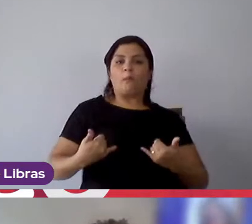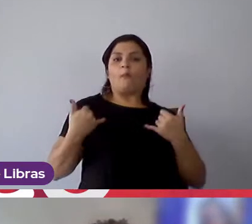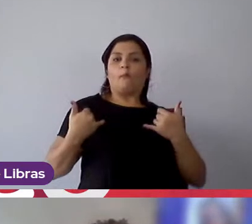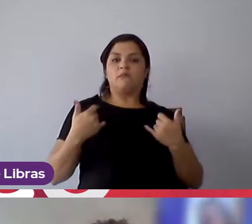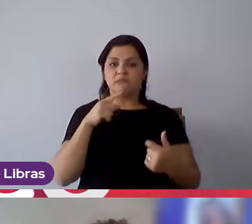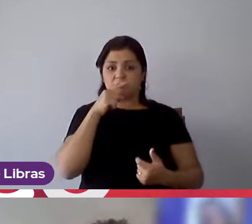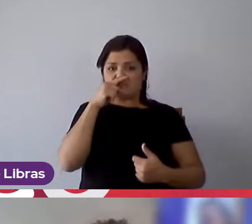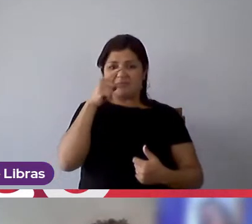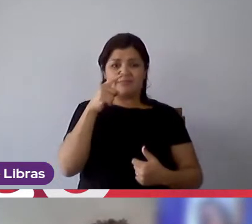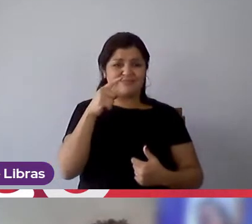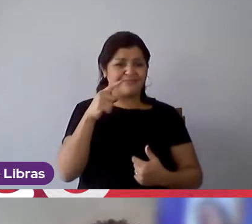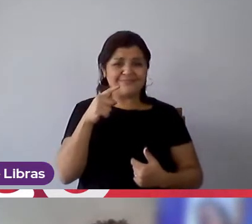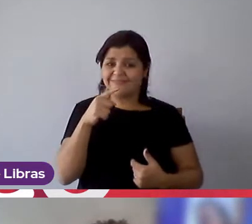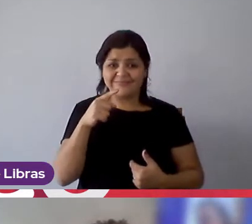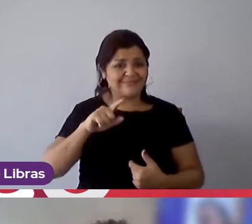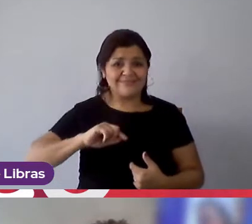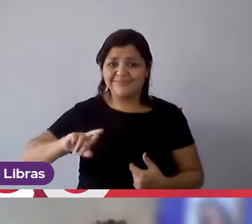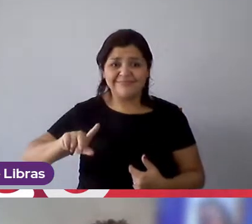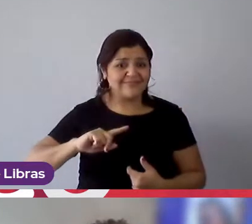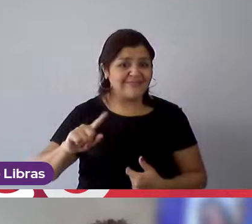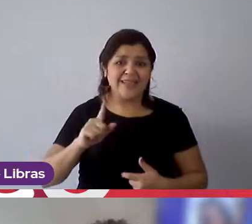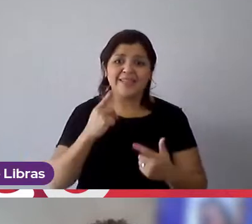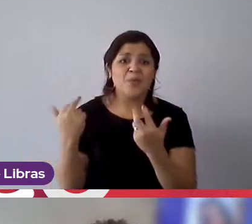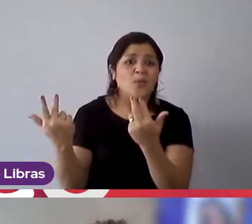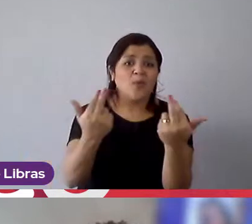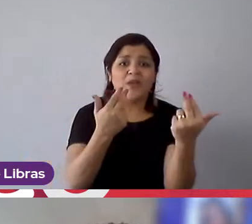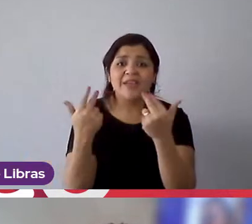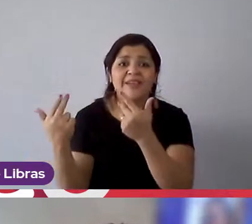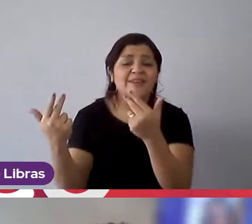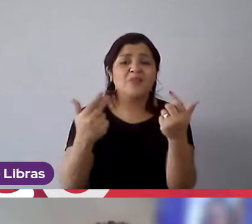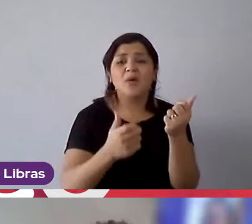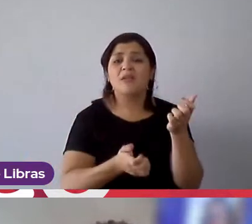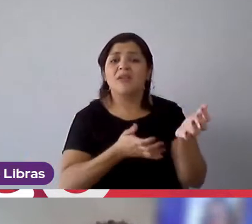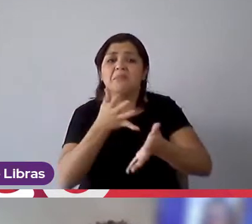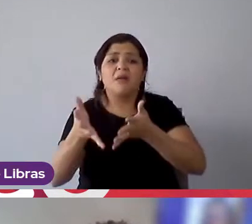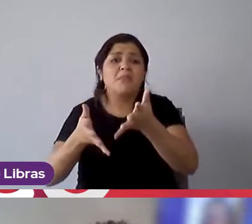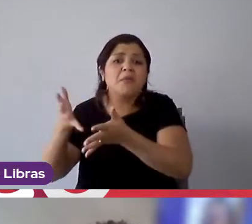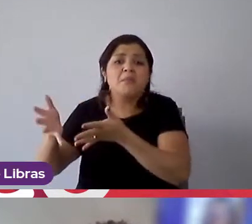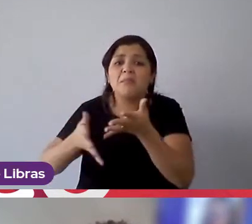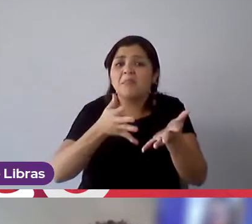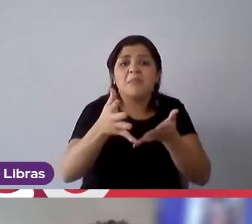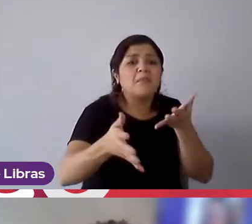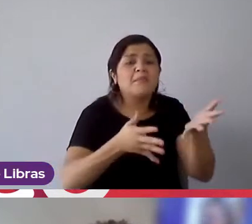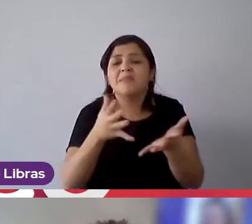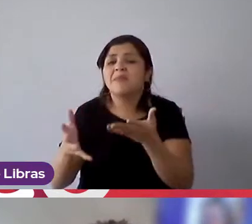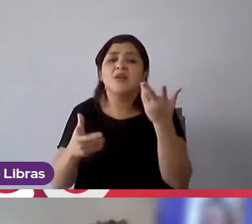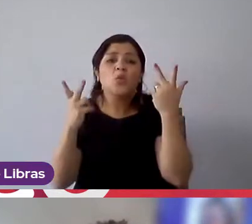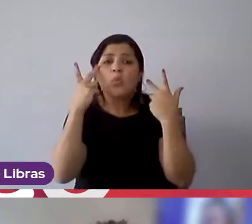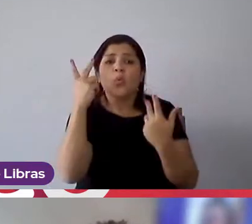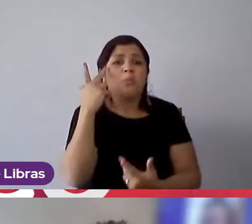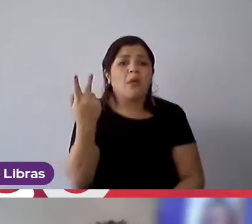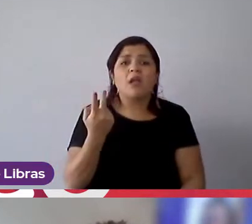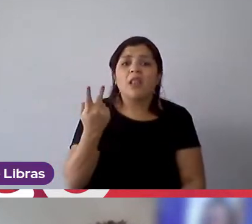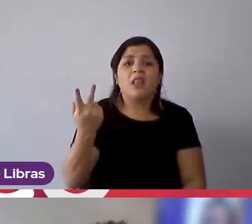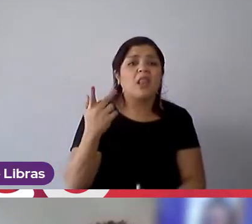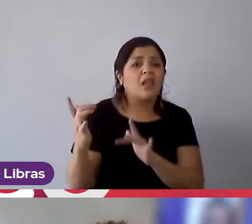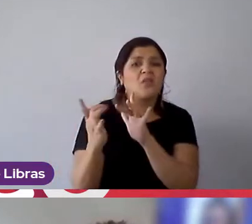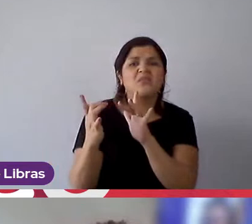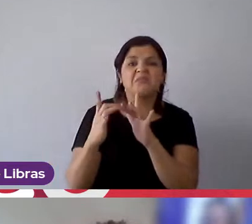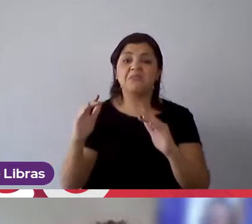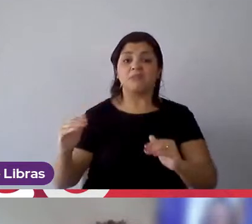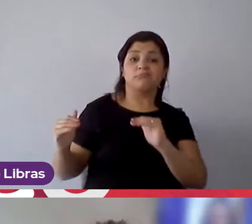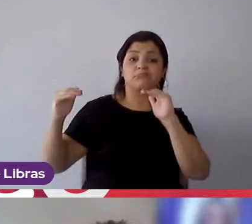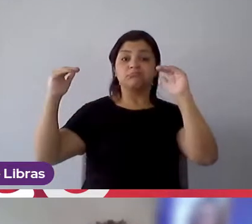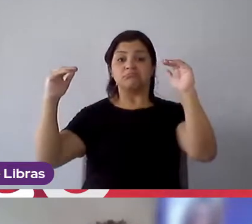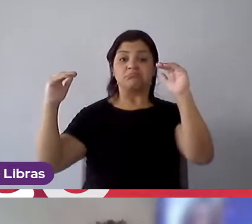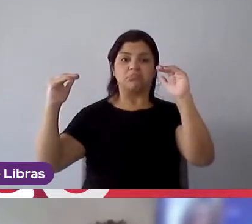que a gente na fala, eles vão conversar e vão falar para a gente de pessoa para pessoa e não é de nível hierárquico